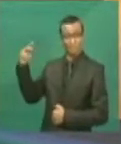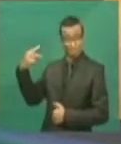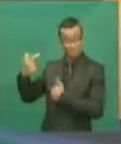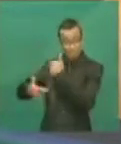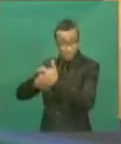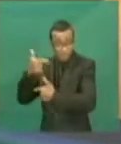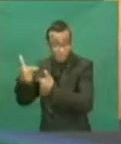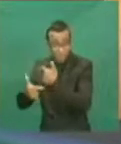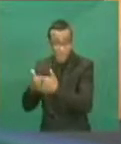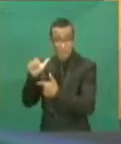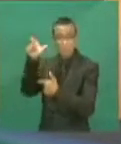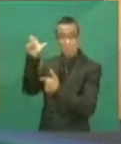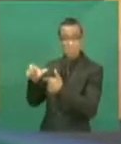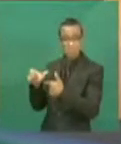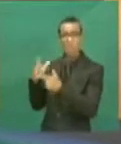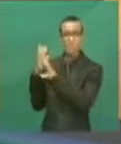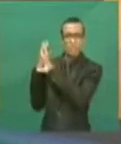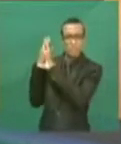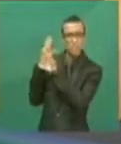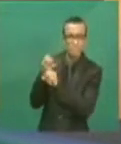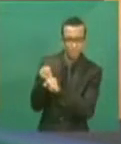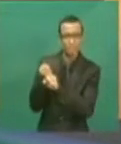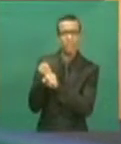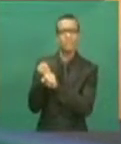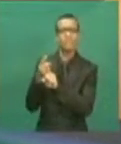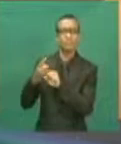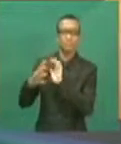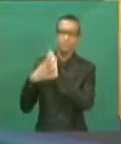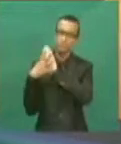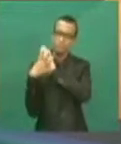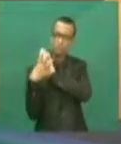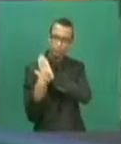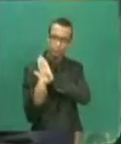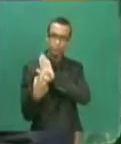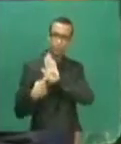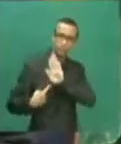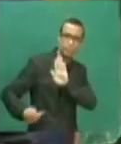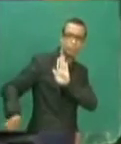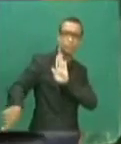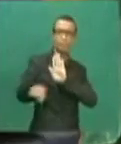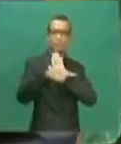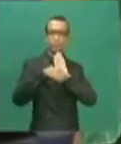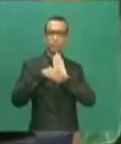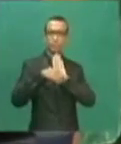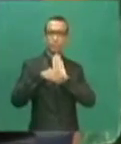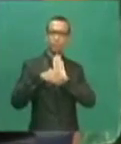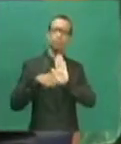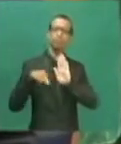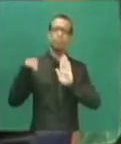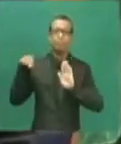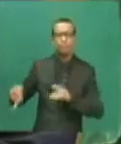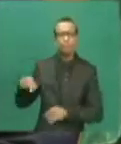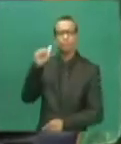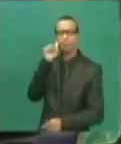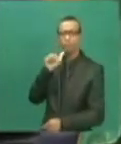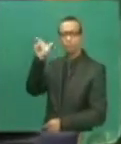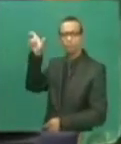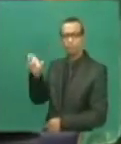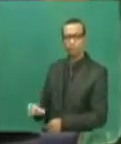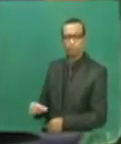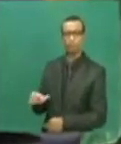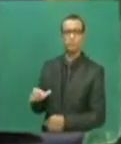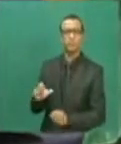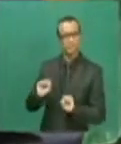seja espelho a todos aqueles que compõem essa casa. Dedicada, conversava